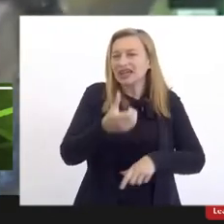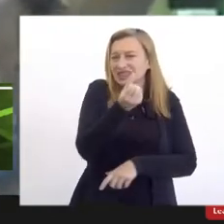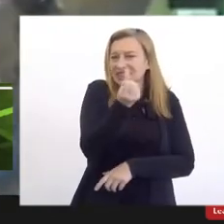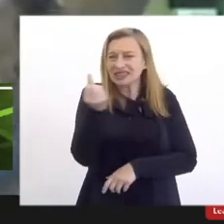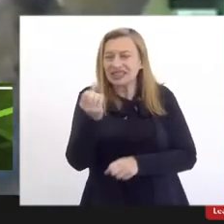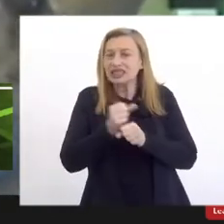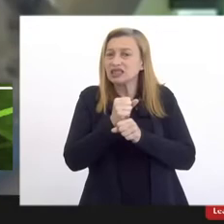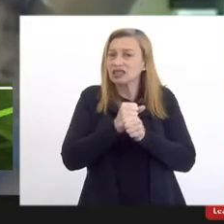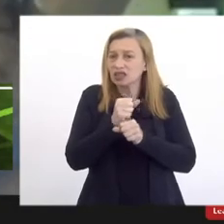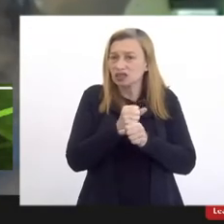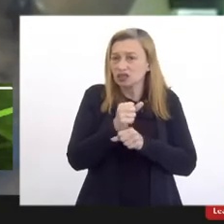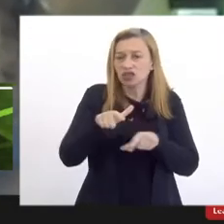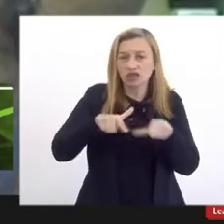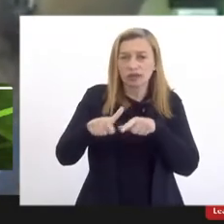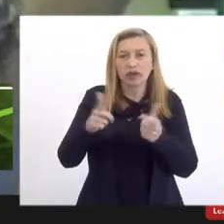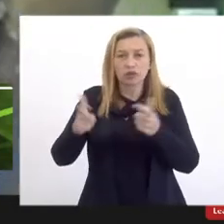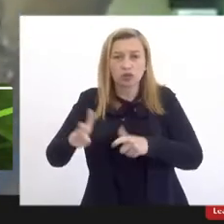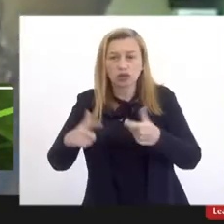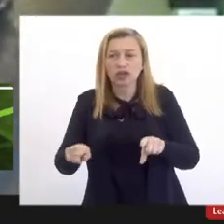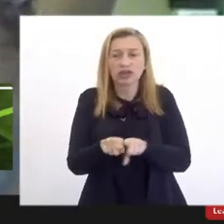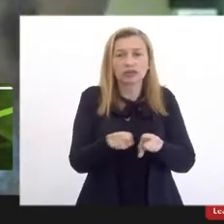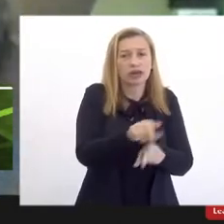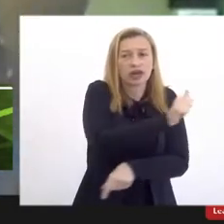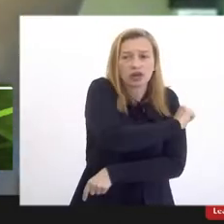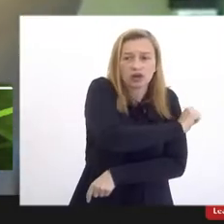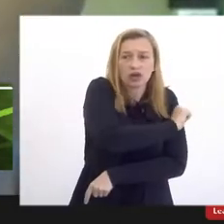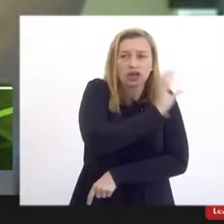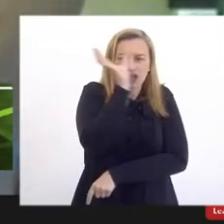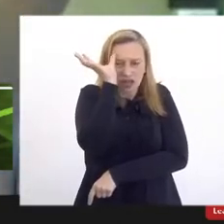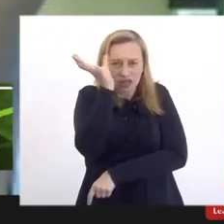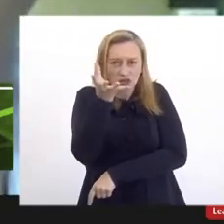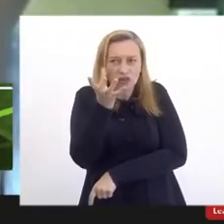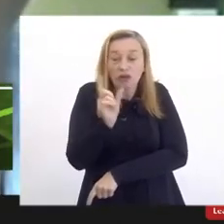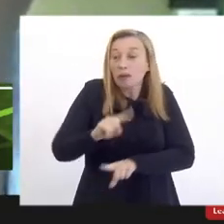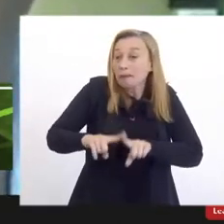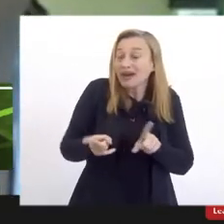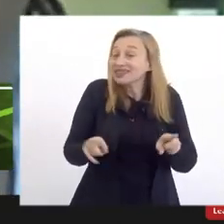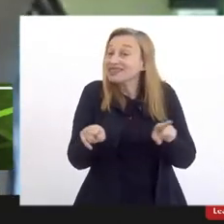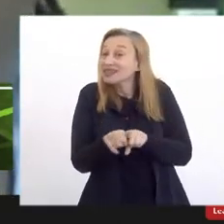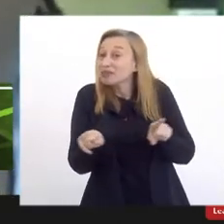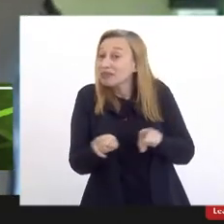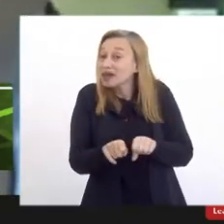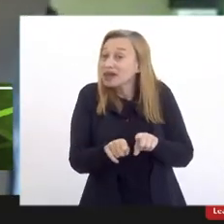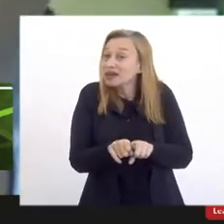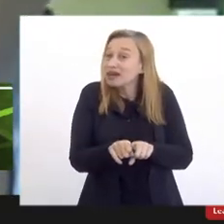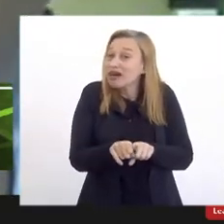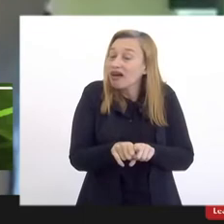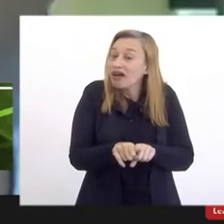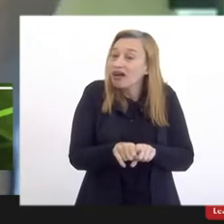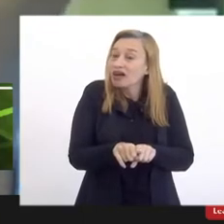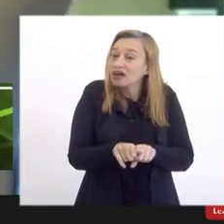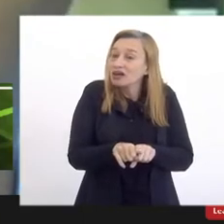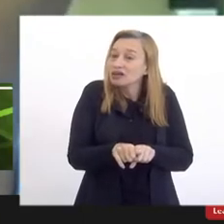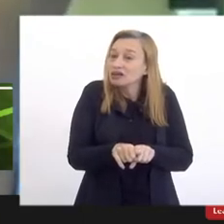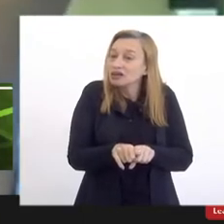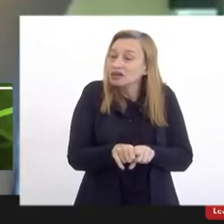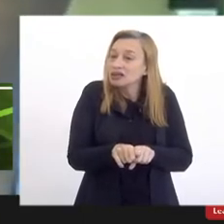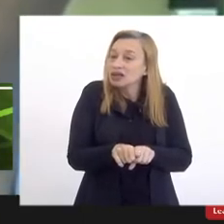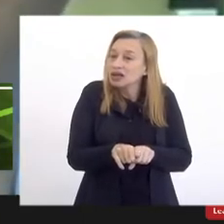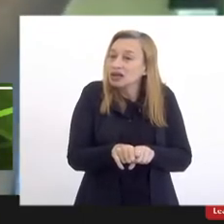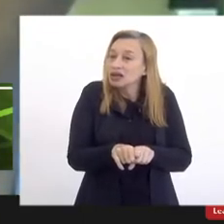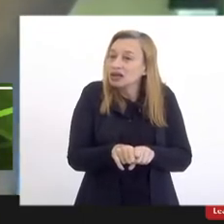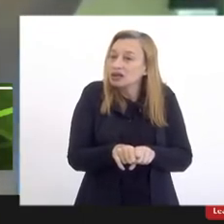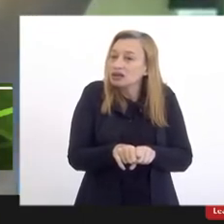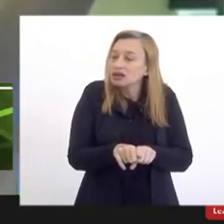funcionários ou discentes da UES. Ela resolve isso, mas ela também é para consolidar